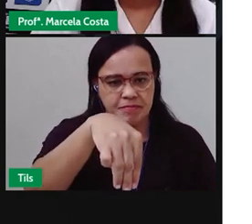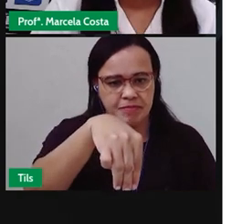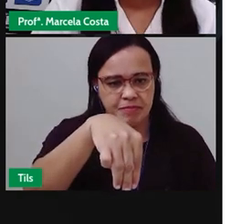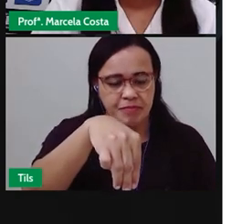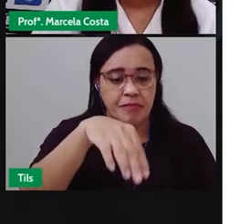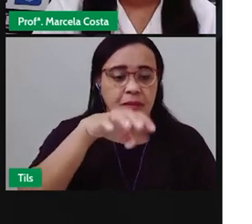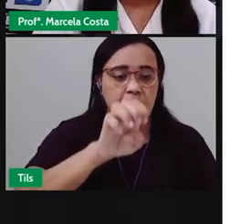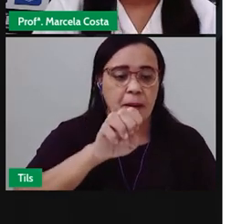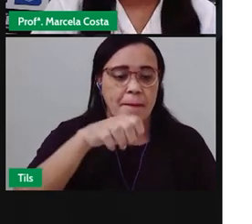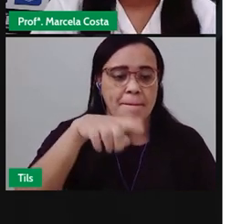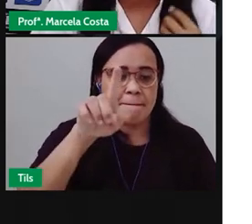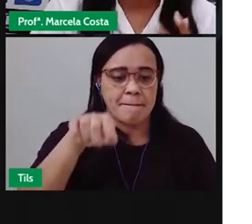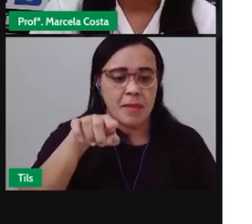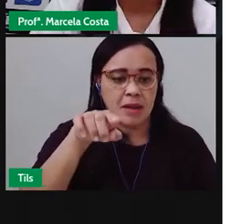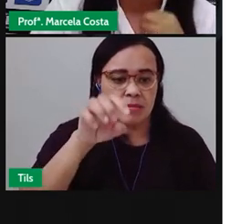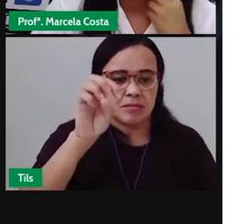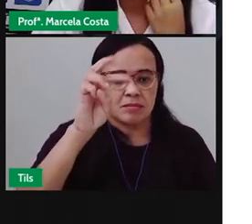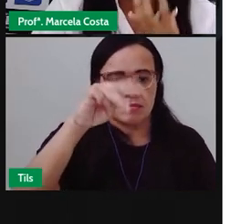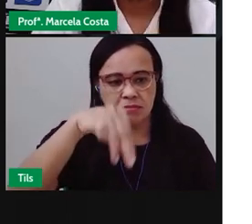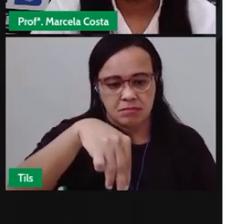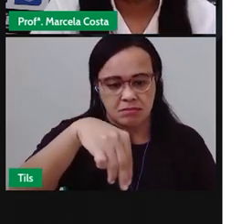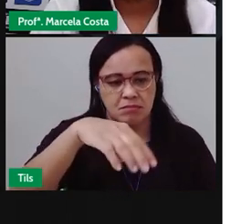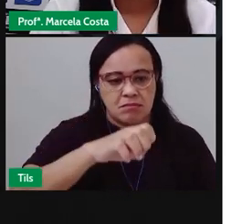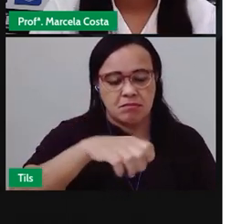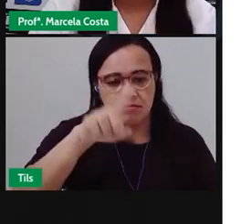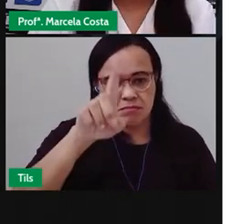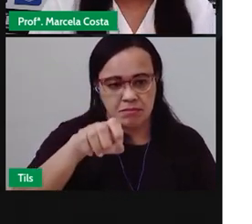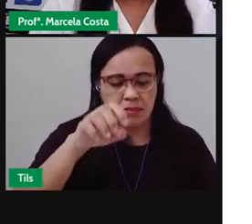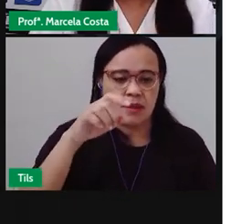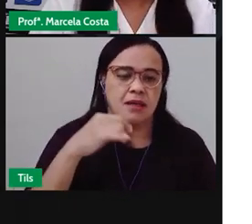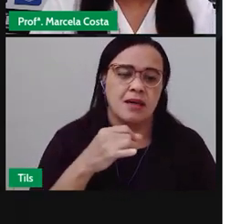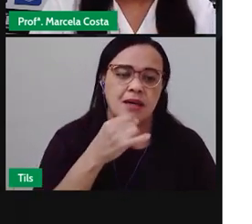de Mê Mê De Marcela